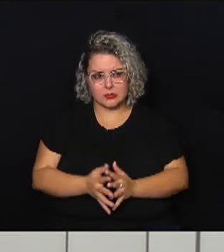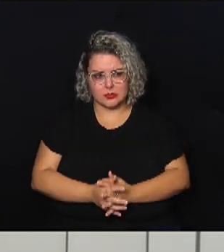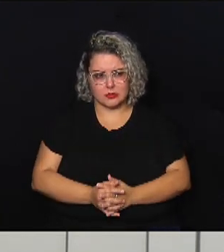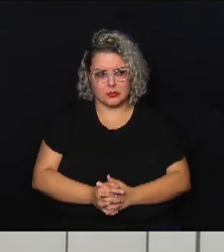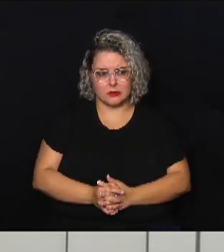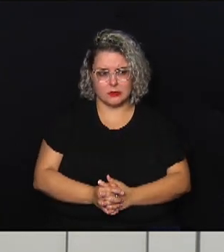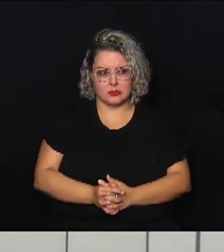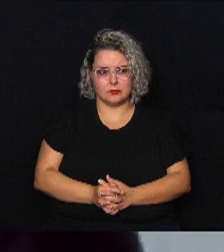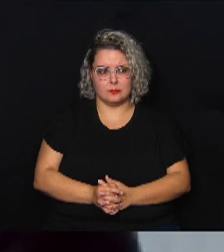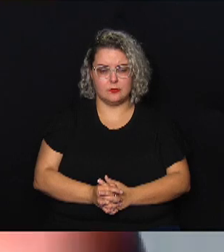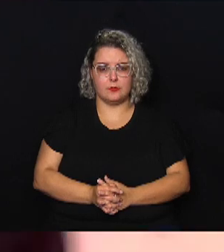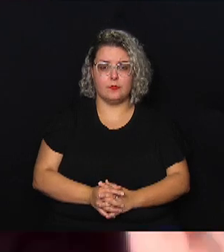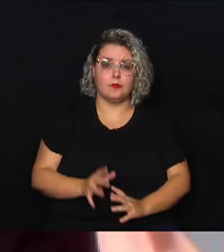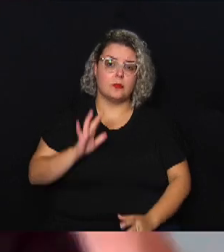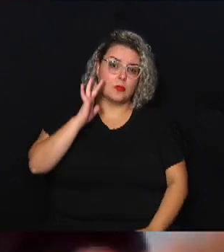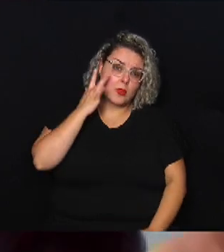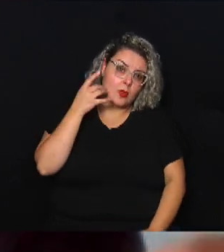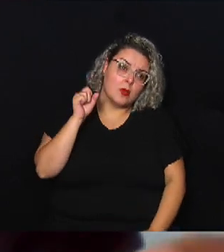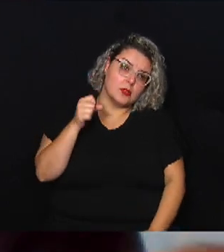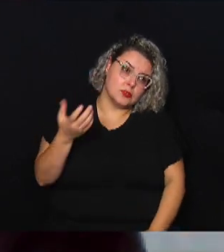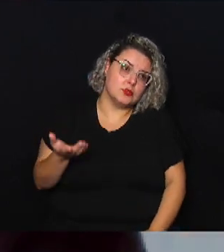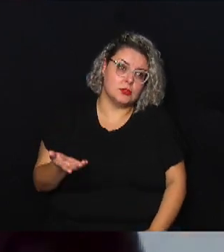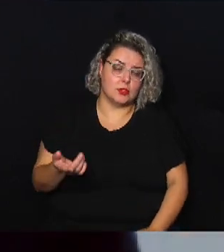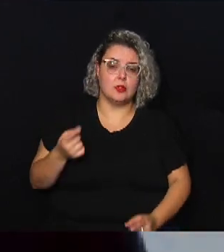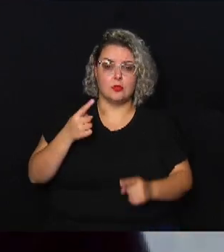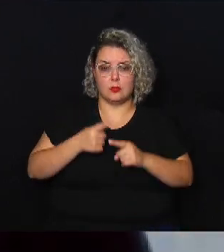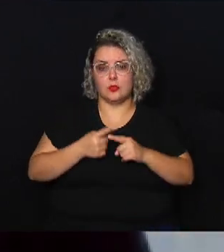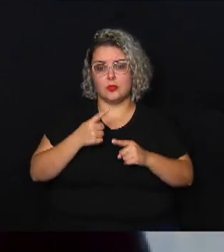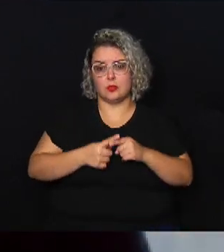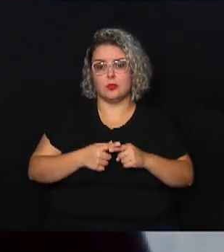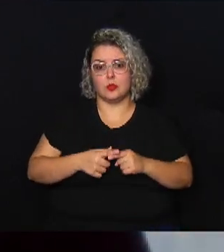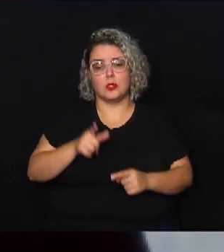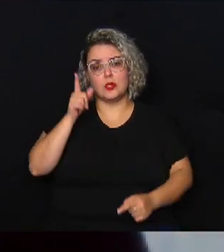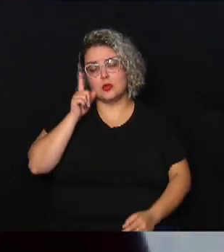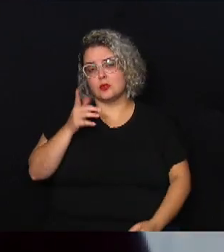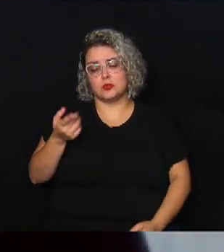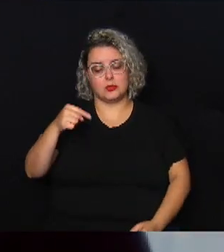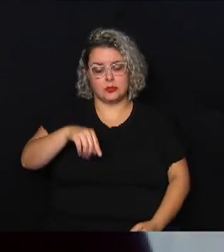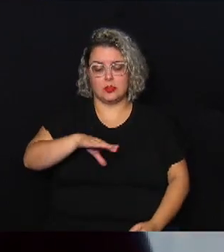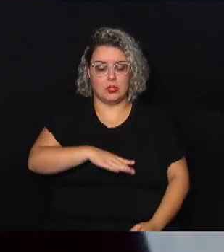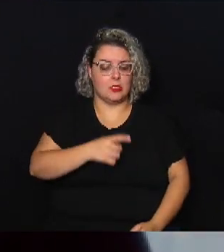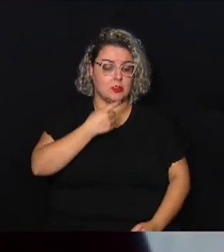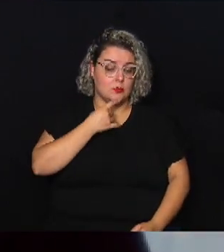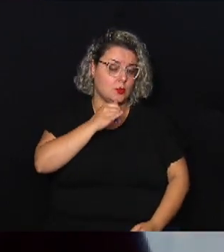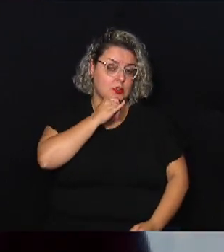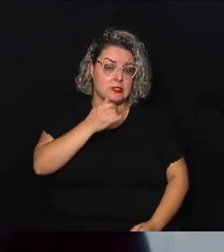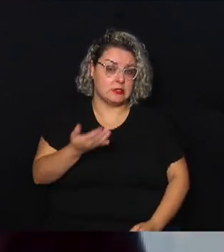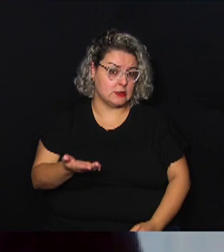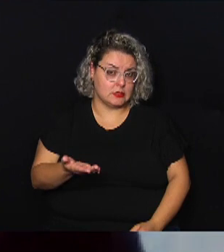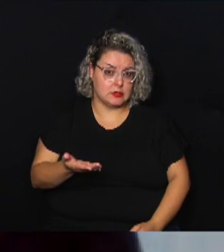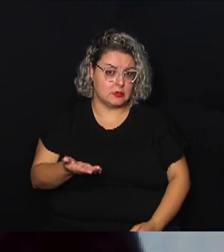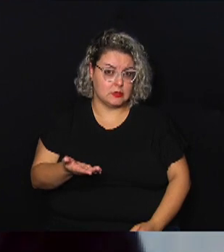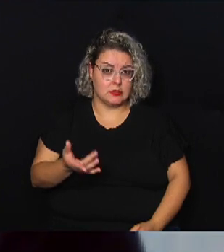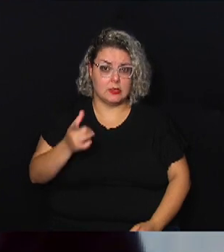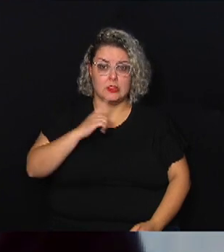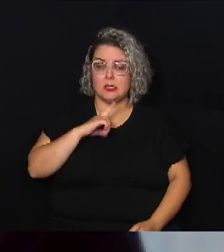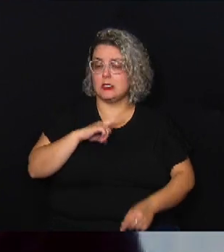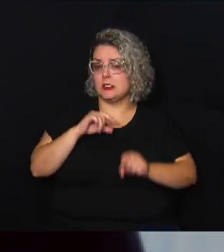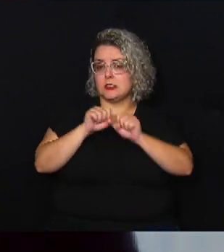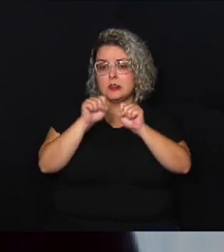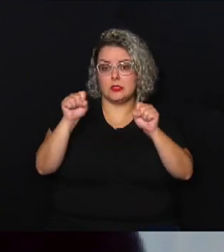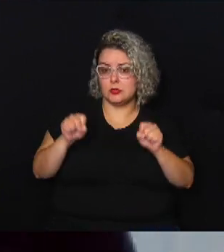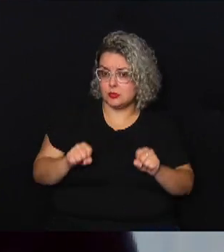eu acho que sim porque você conseguiria aqui em Campinas ter um sistema